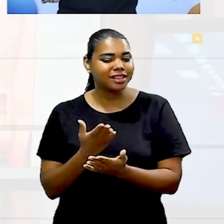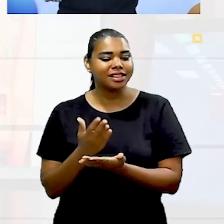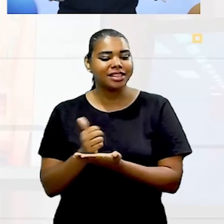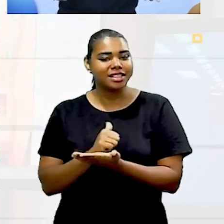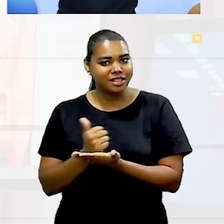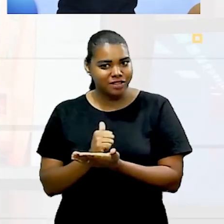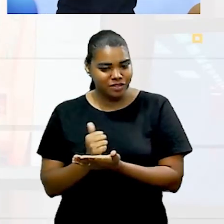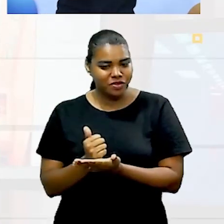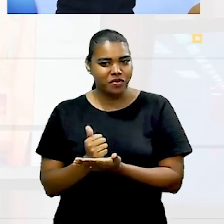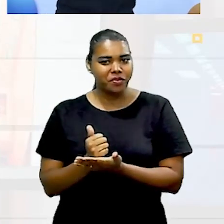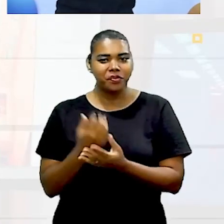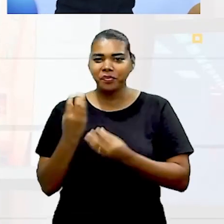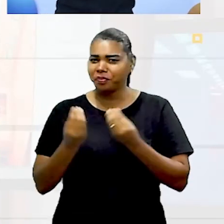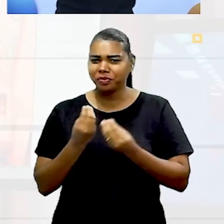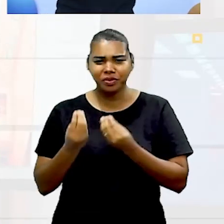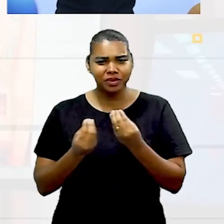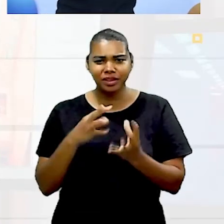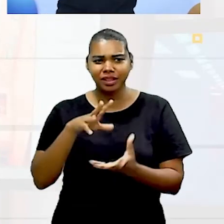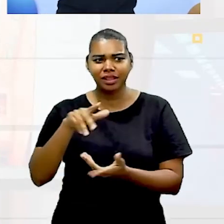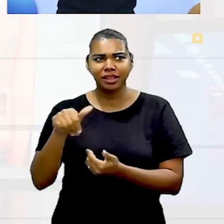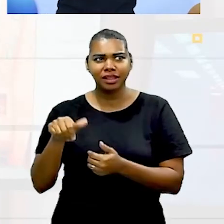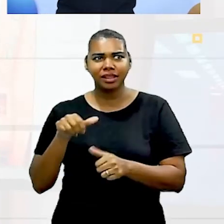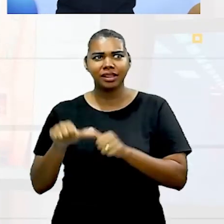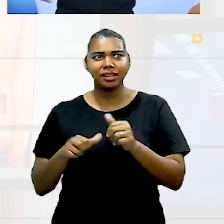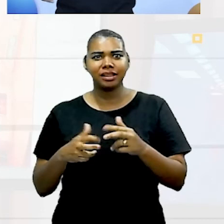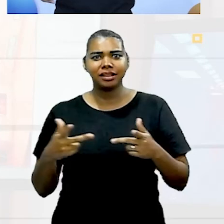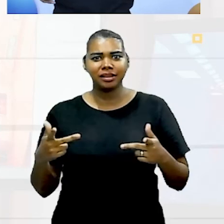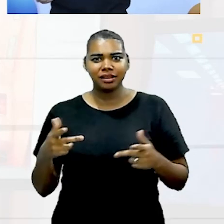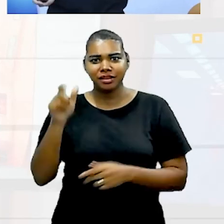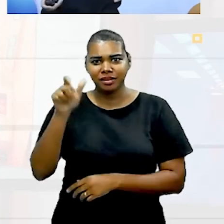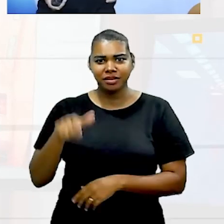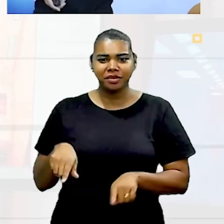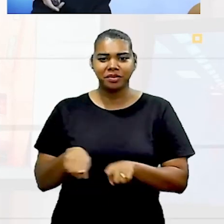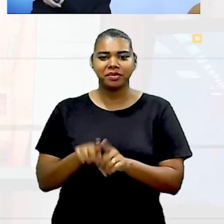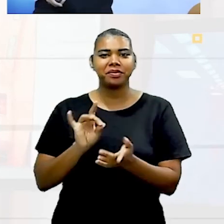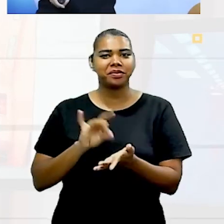final. Como aquele mundo mudou. Como o personagem mudou.